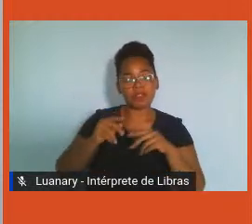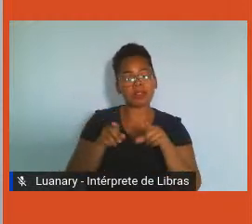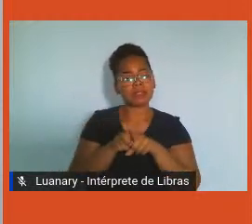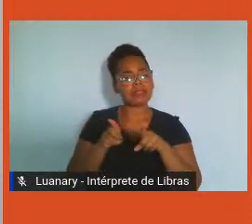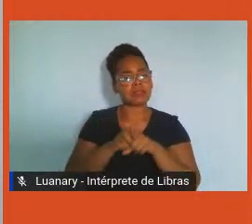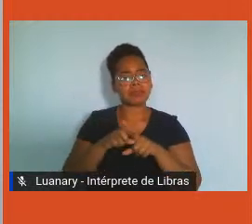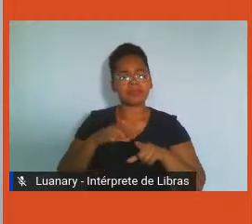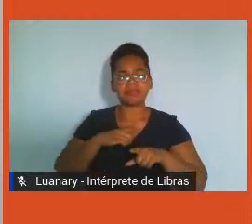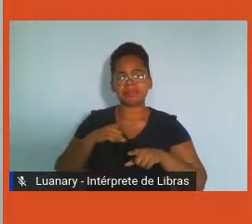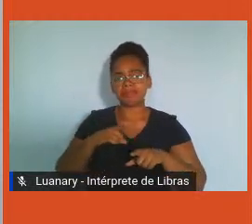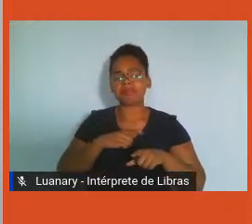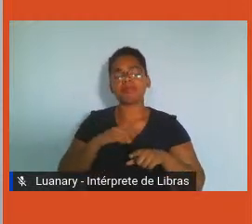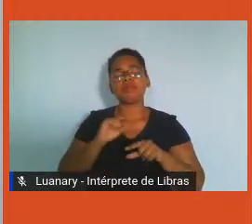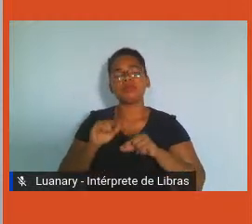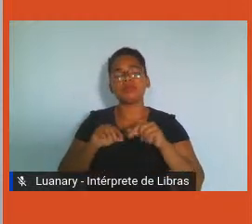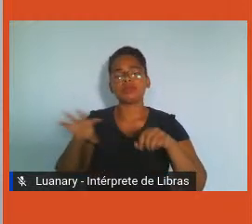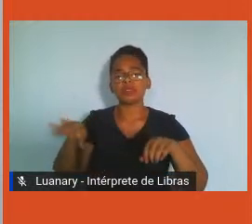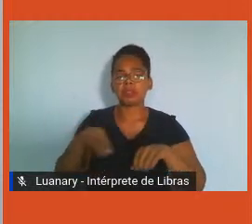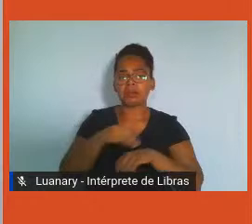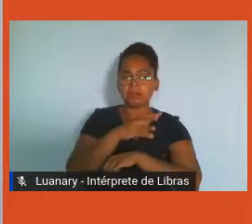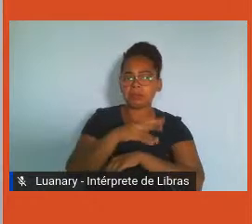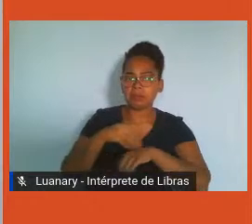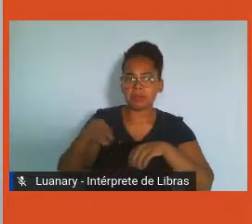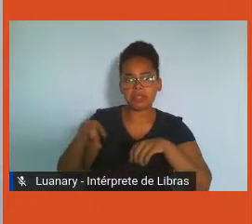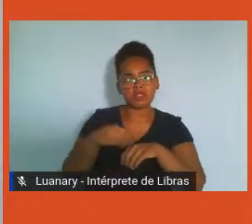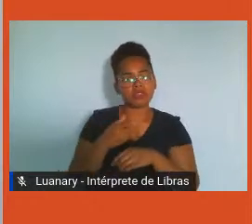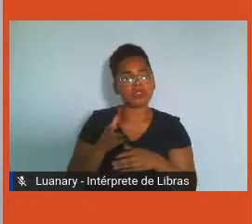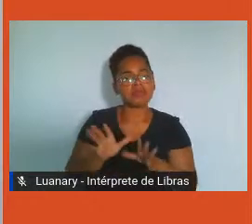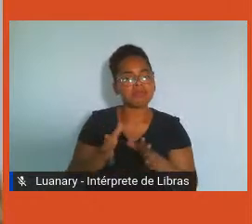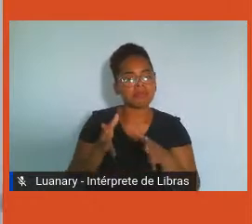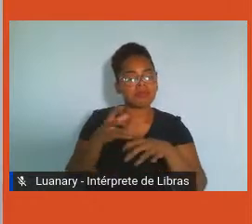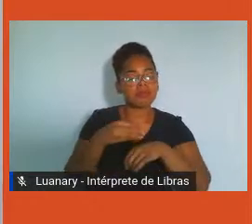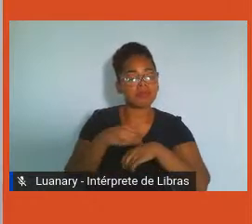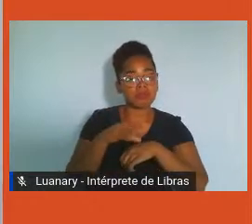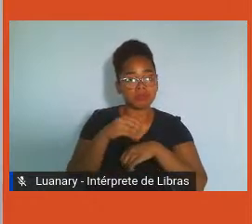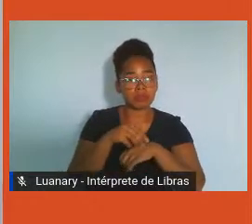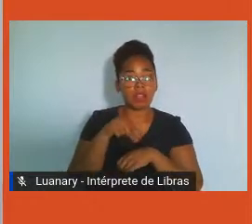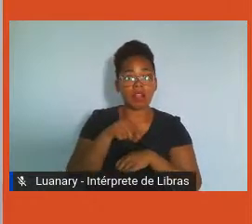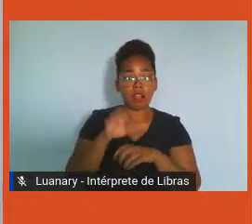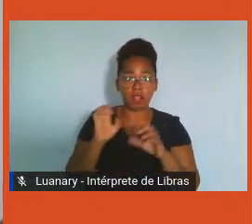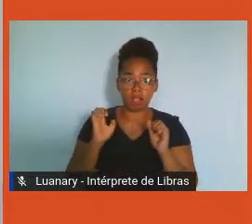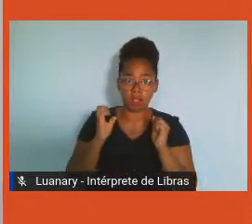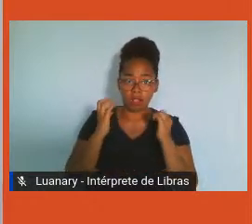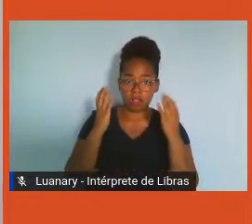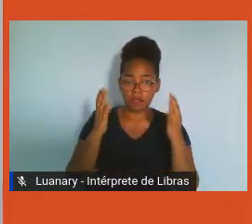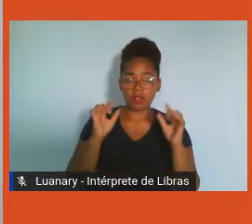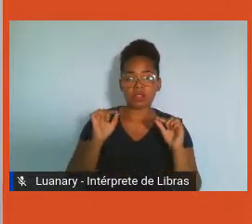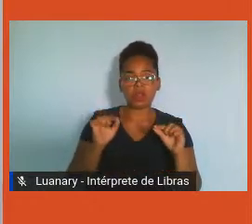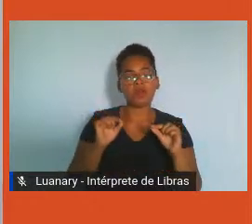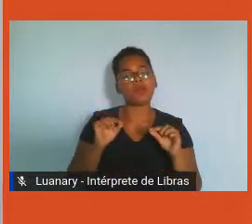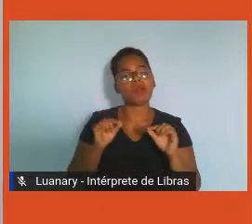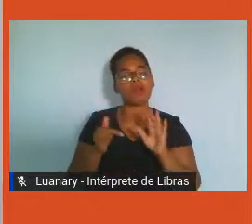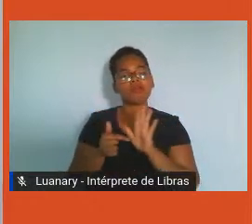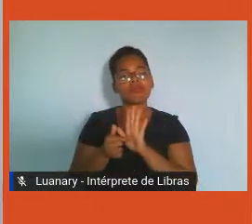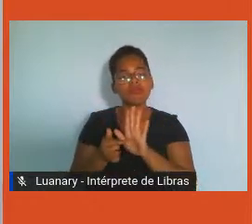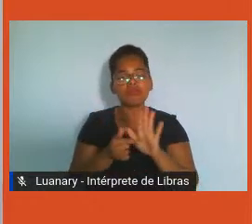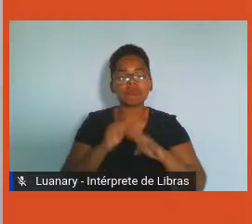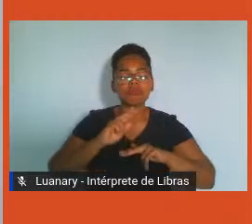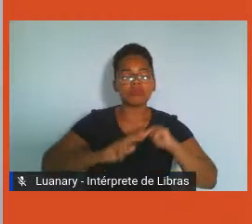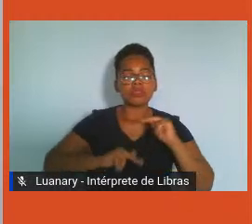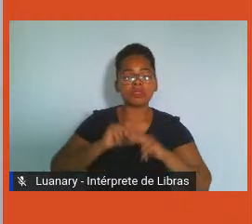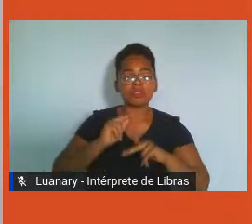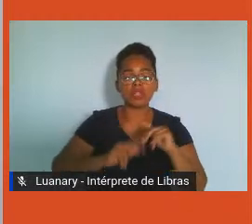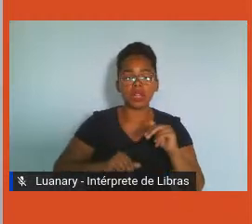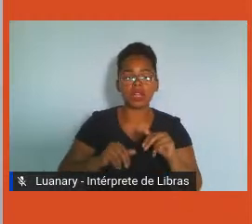foram um conjunto que eles chamaram de Levanta Poeira. Na semana passada nós tivemos também um prêmio que